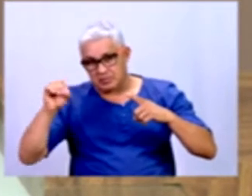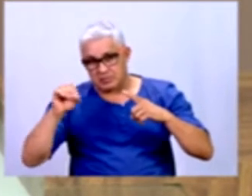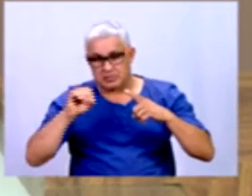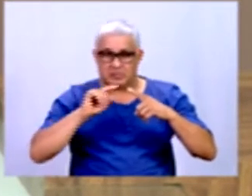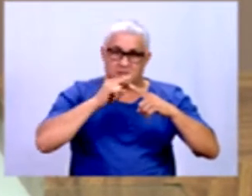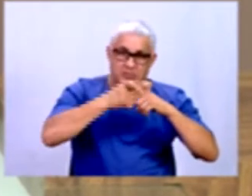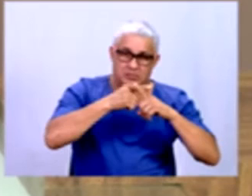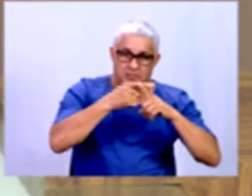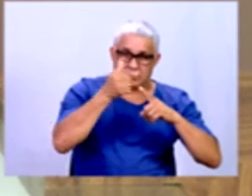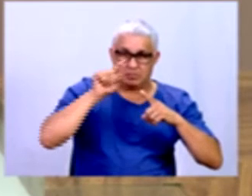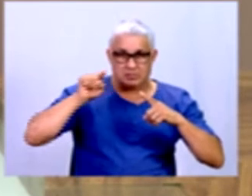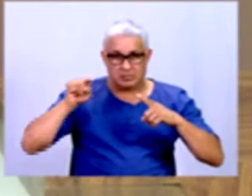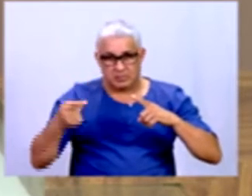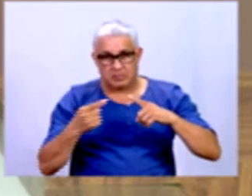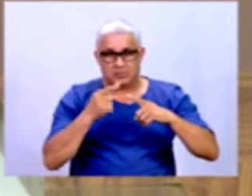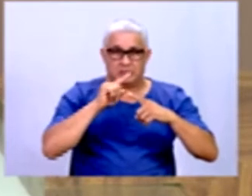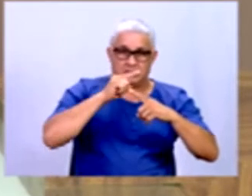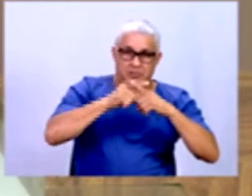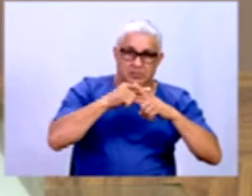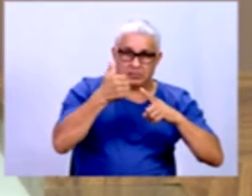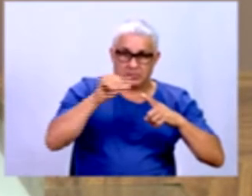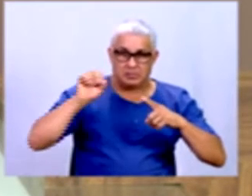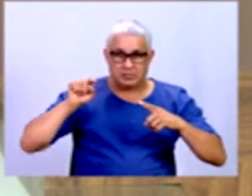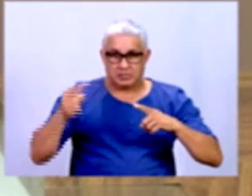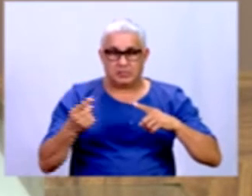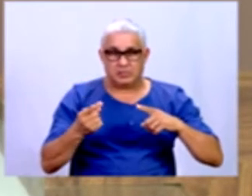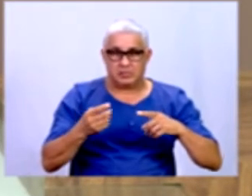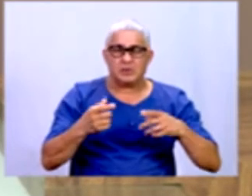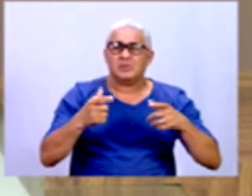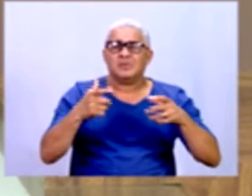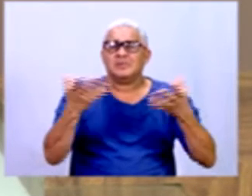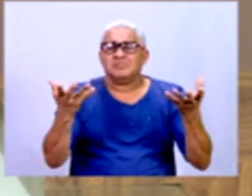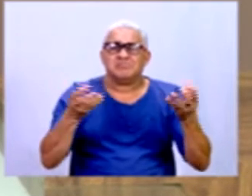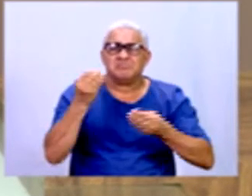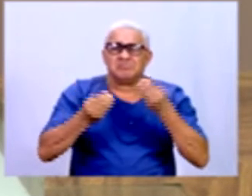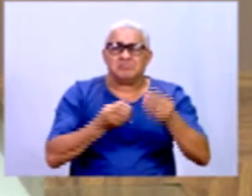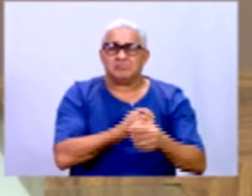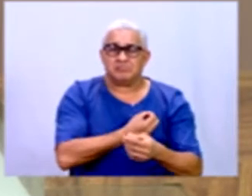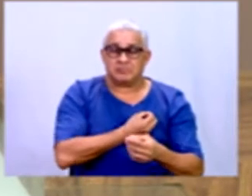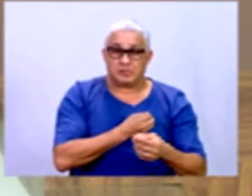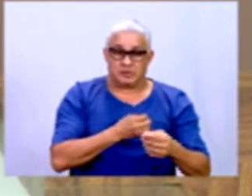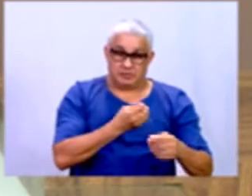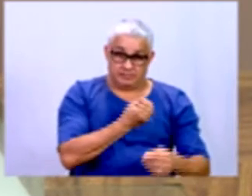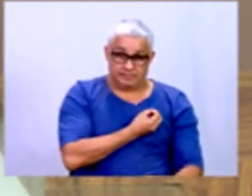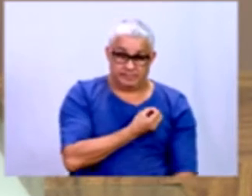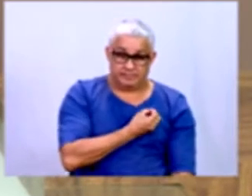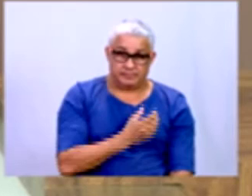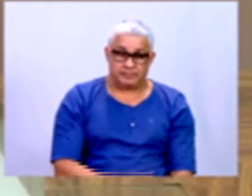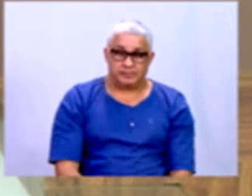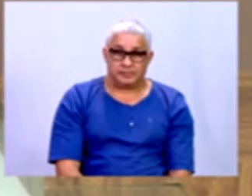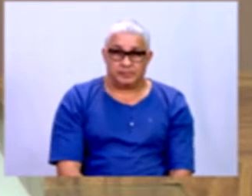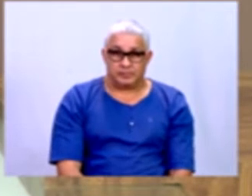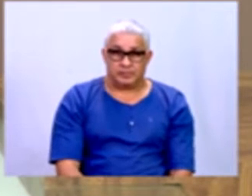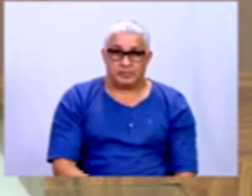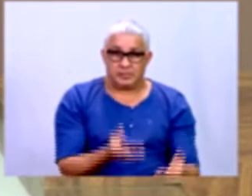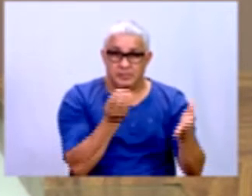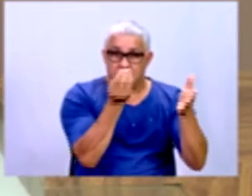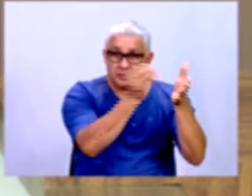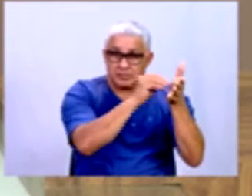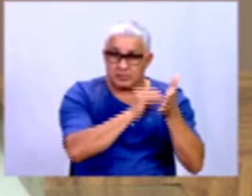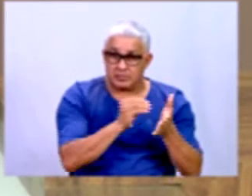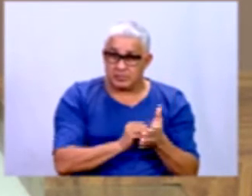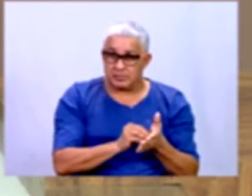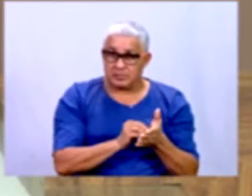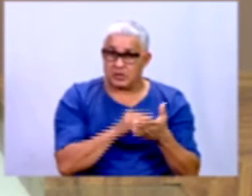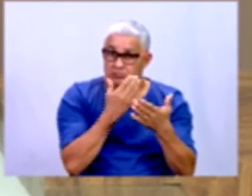por 1.000, se multiplicar por 100.000. De onde é que vêm esses números, né? Esses números, eles são colocados a partir dos